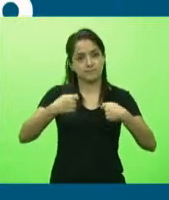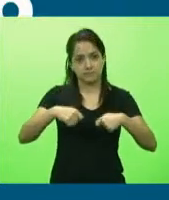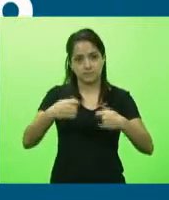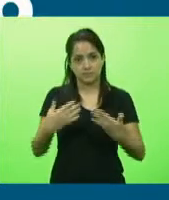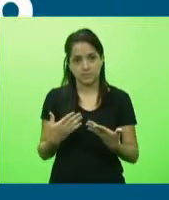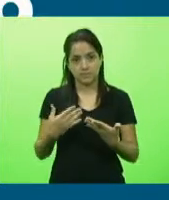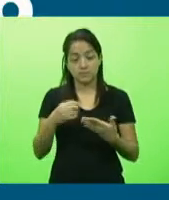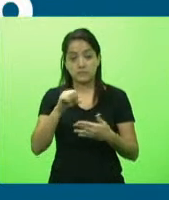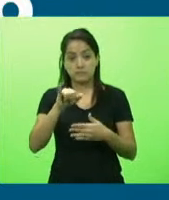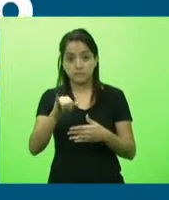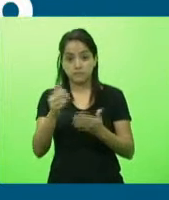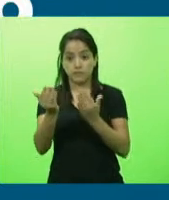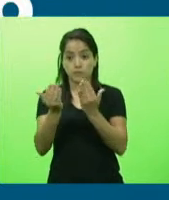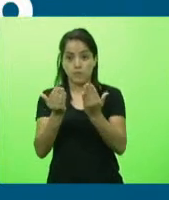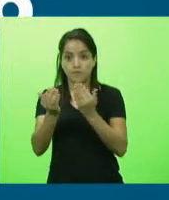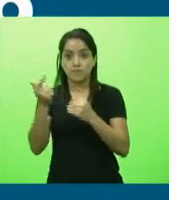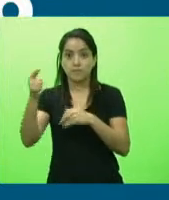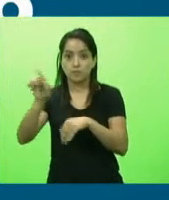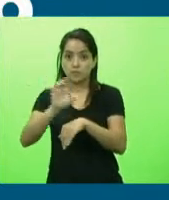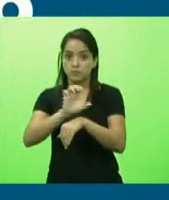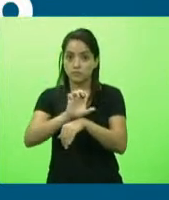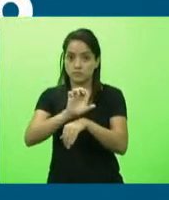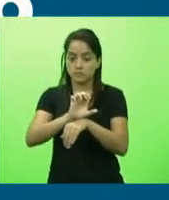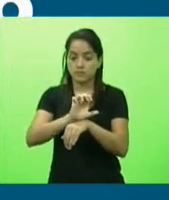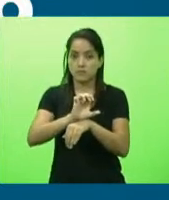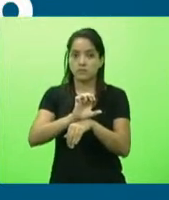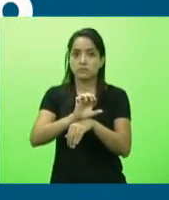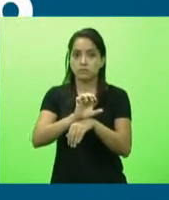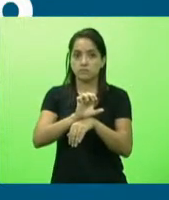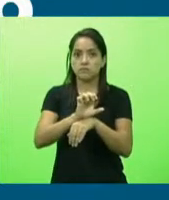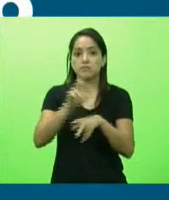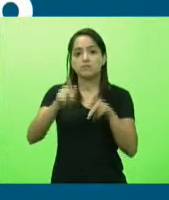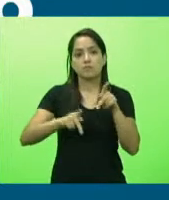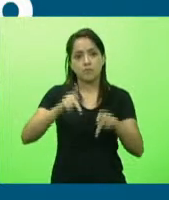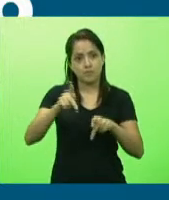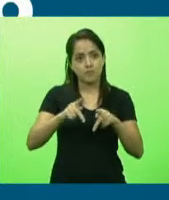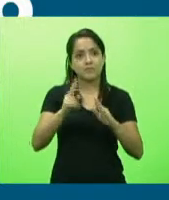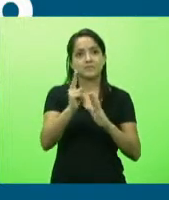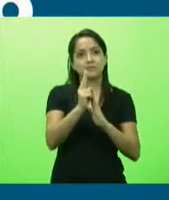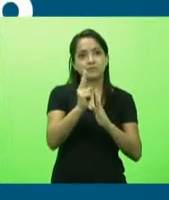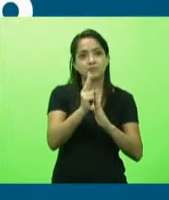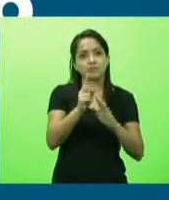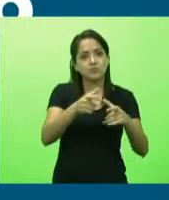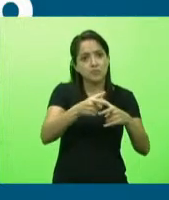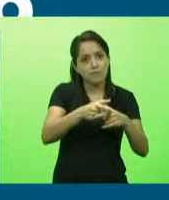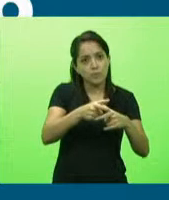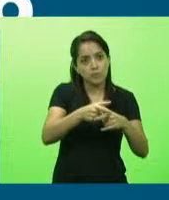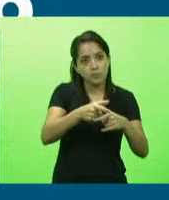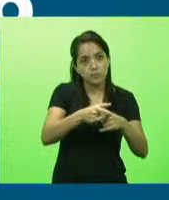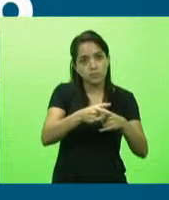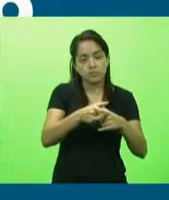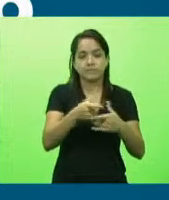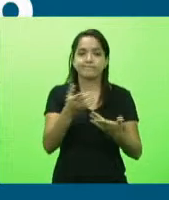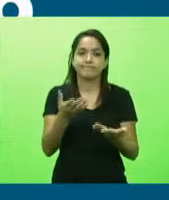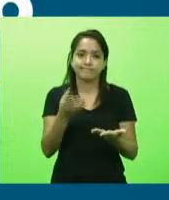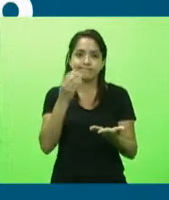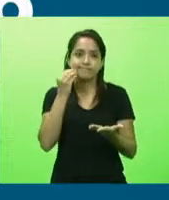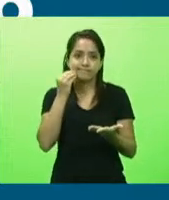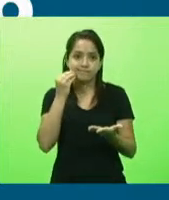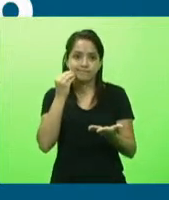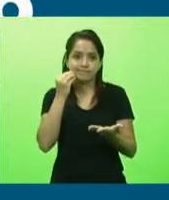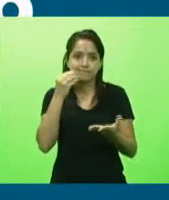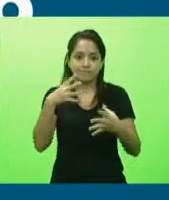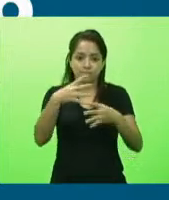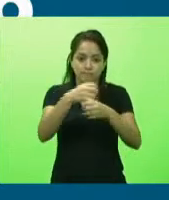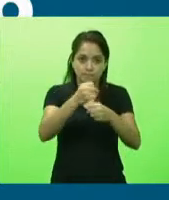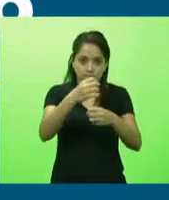gente for comparar com outros estados por exemplo tem uma população indígena menor então é óbvio que quando a gente calcula